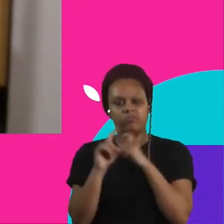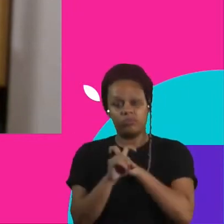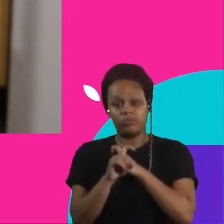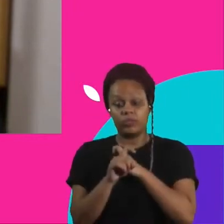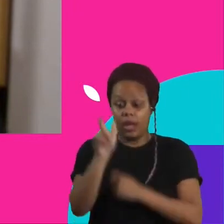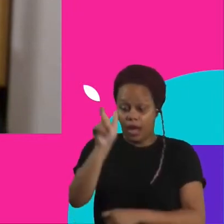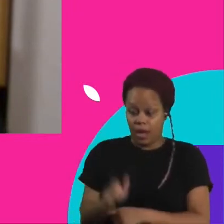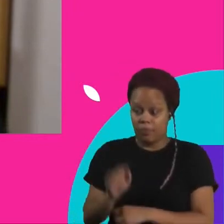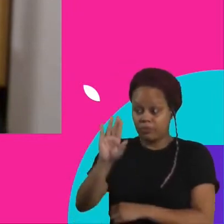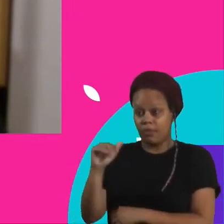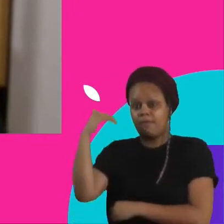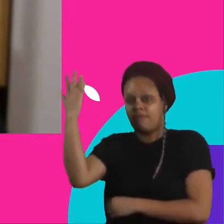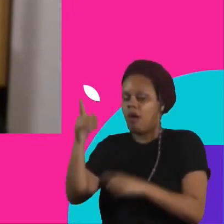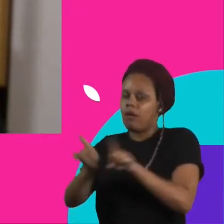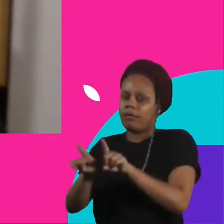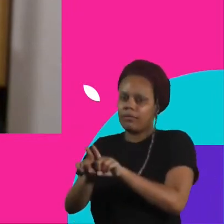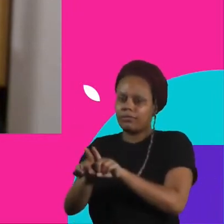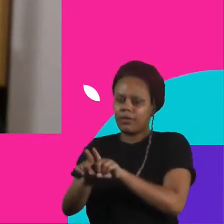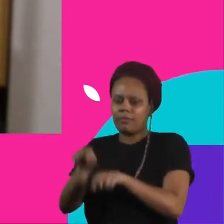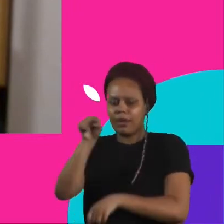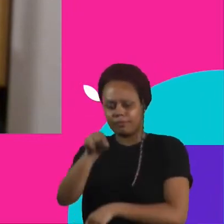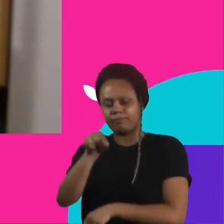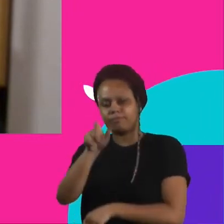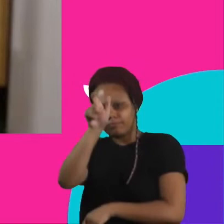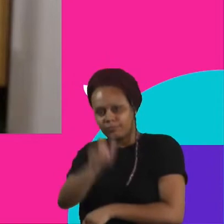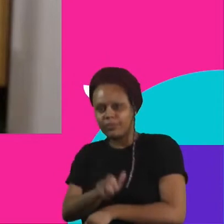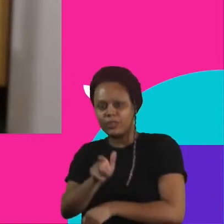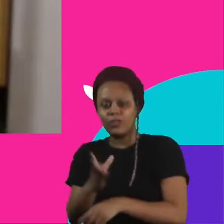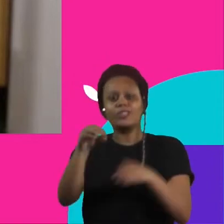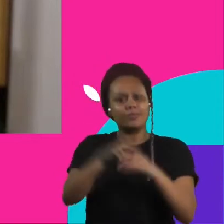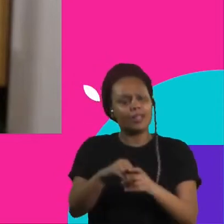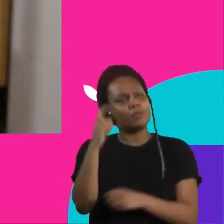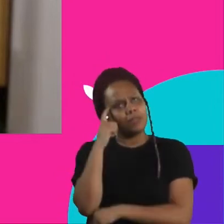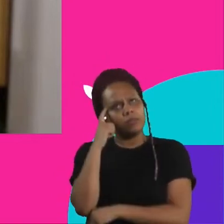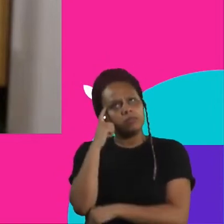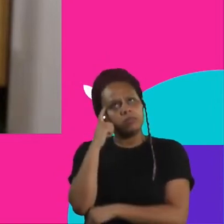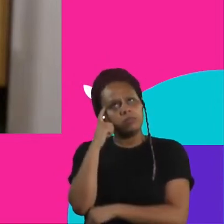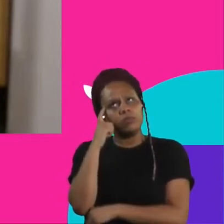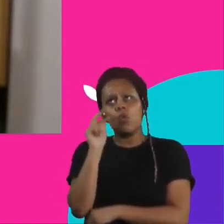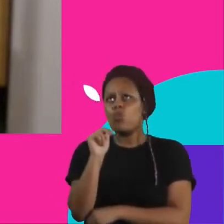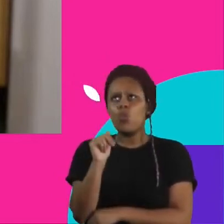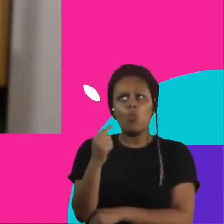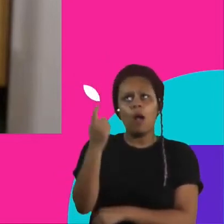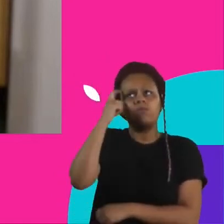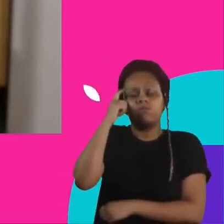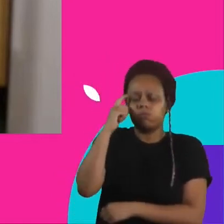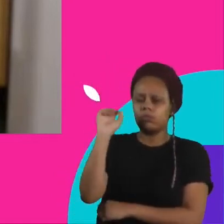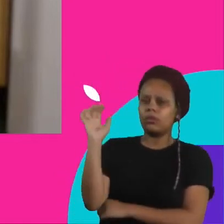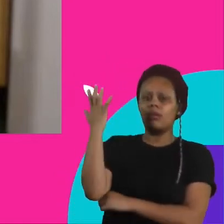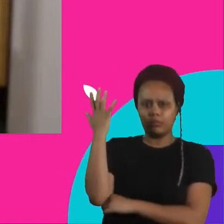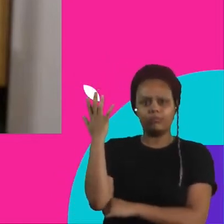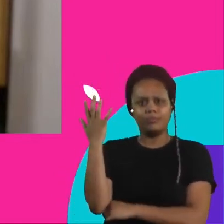fora e do lado de quem está de dentro é, eu nunca tinha pensado nessa solução. Isso de fato, a gente já pensou em muitas outras